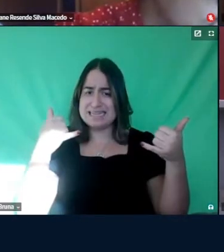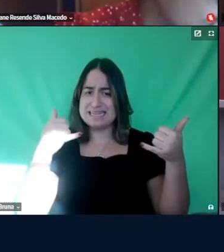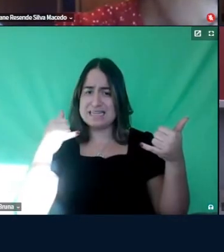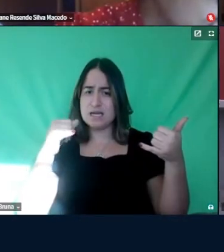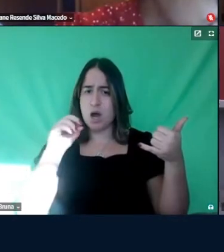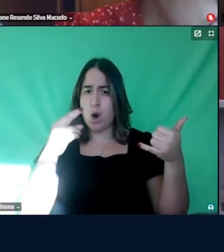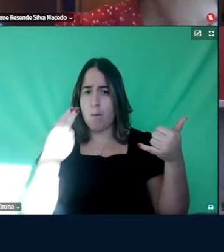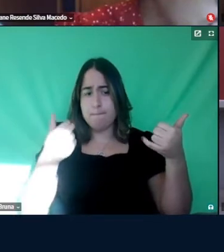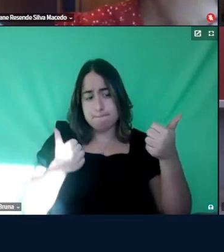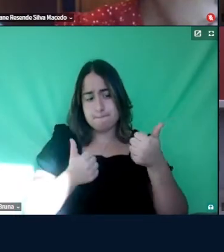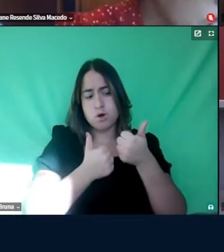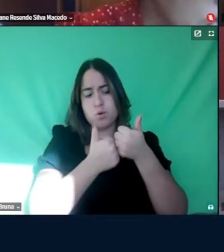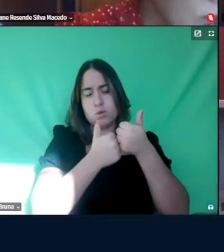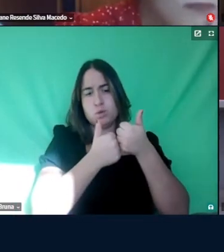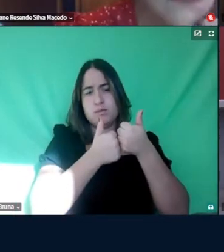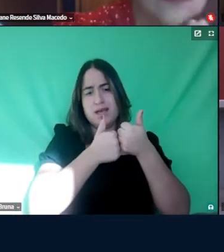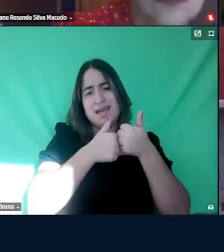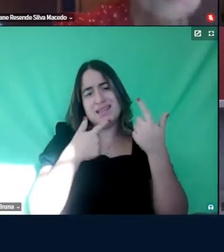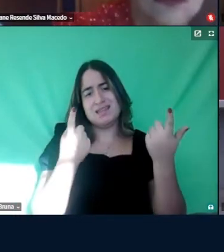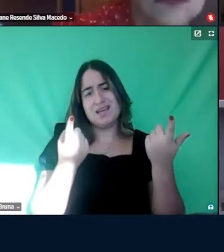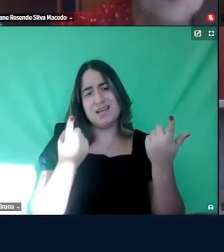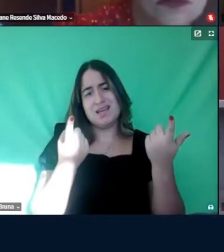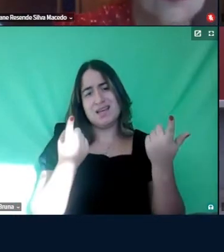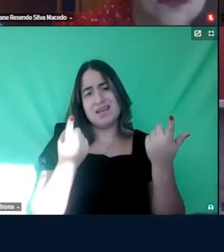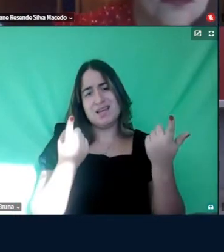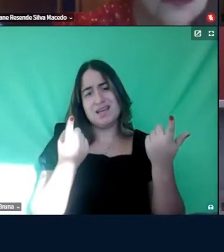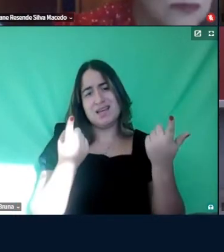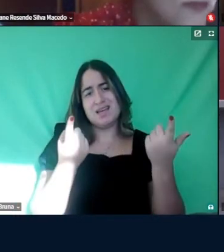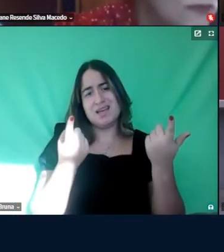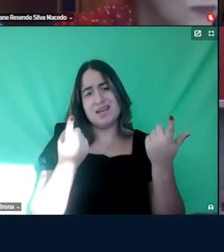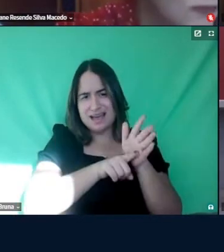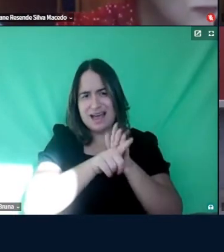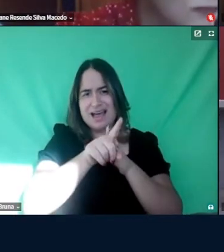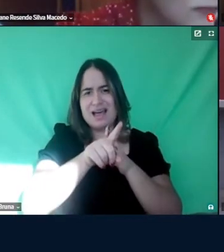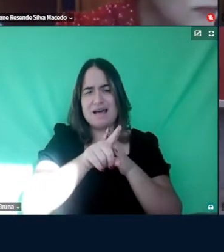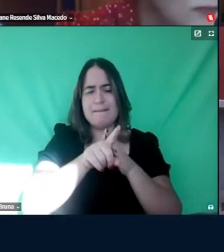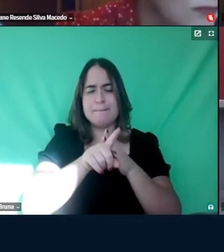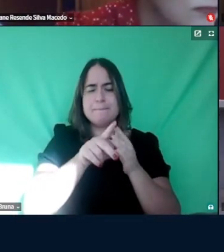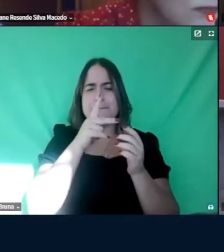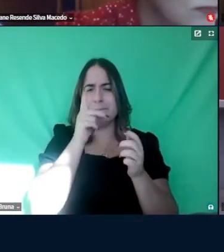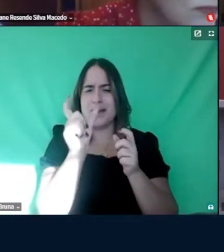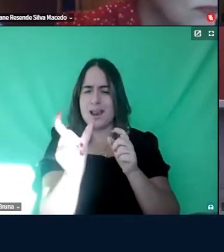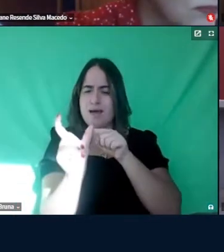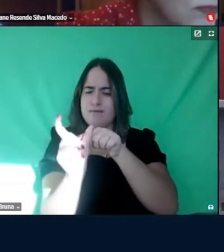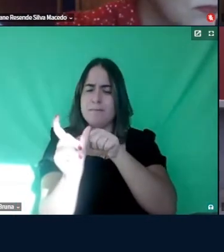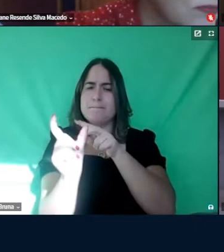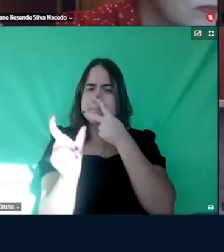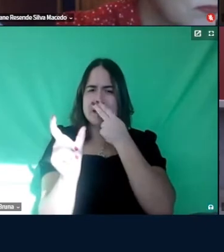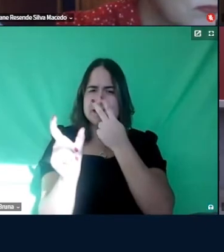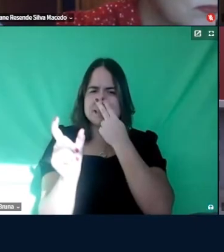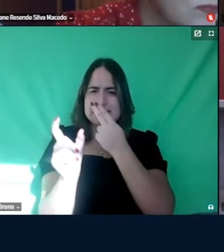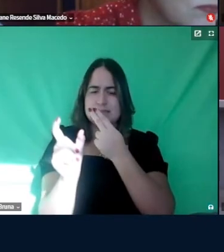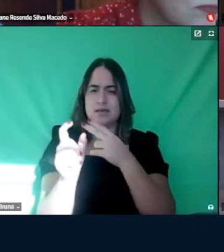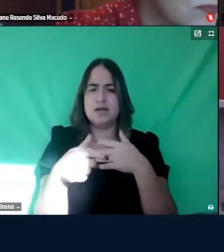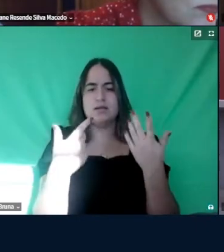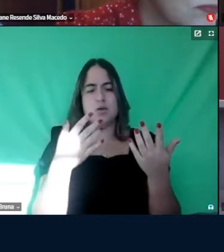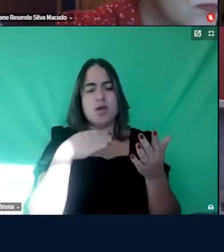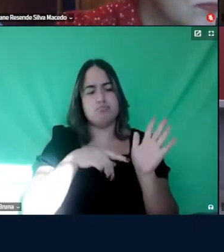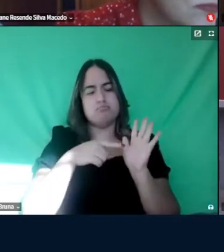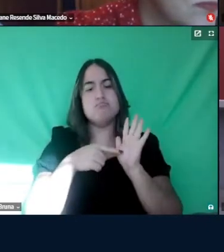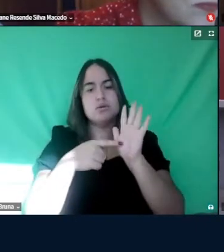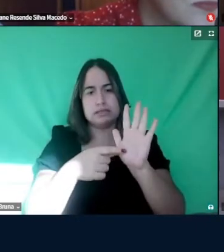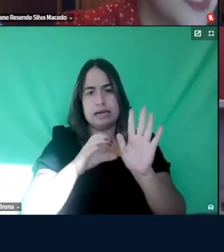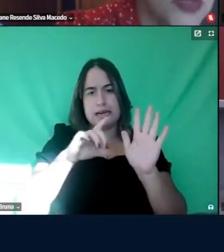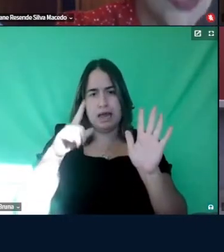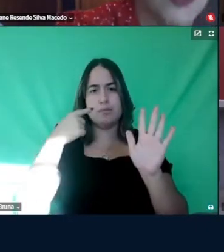próximo, então, às vezes, né, fazer uma busca por sinônimo, mas, enfim, tudo isso eu destaquei lá, para você depois dar uma